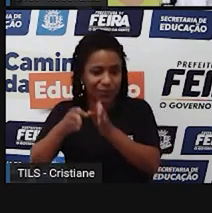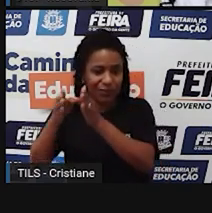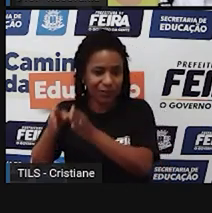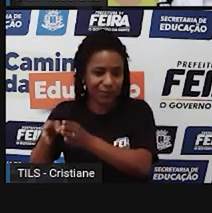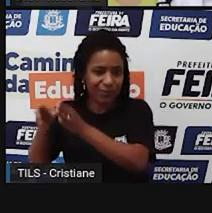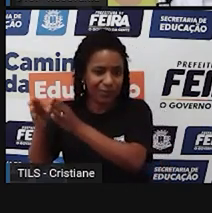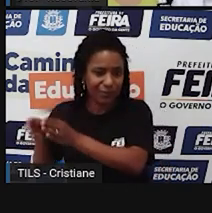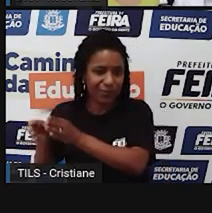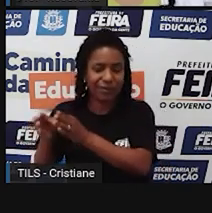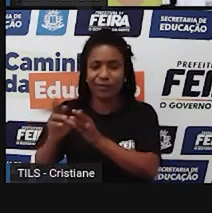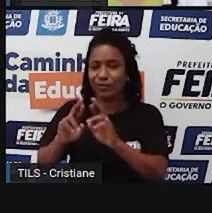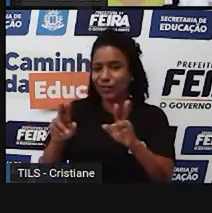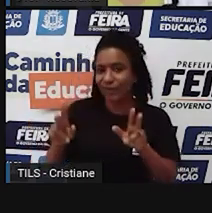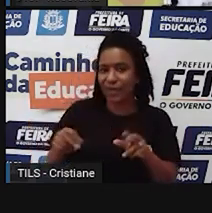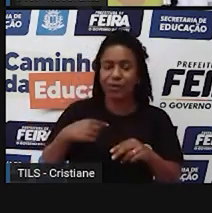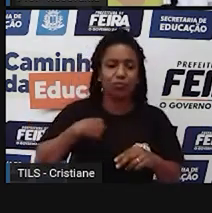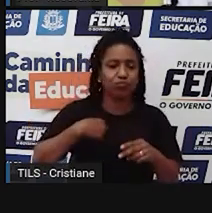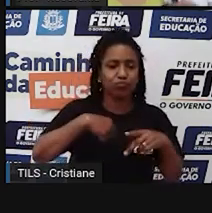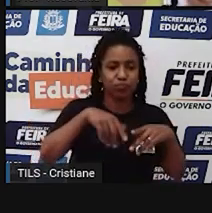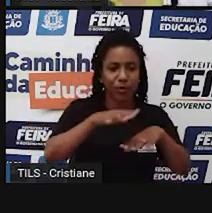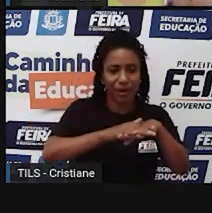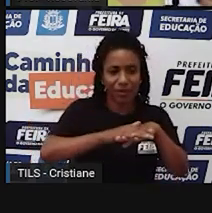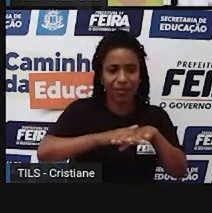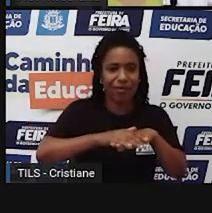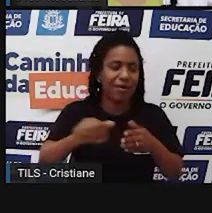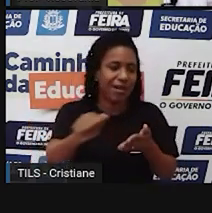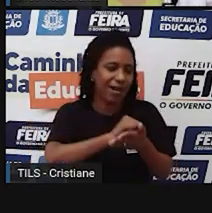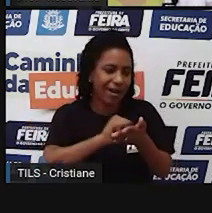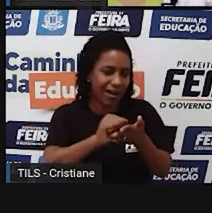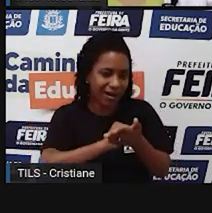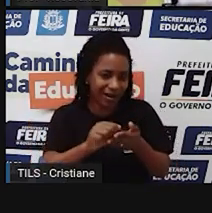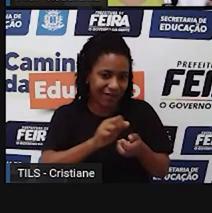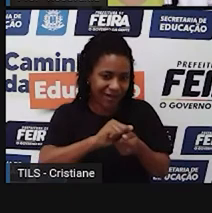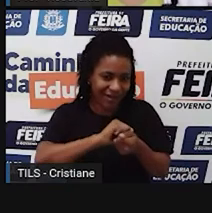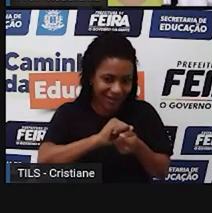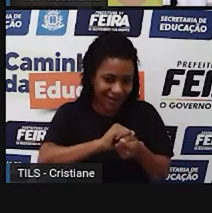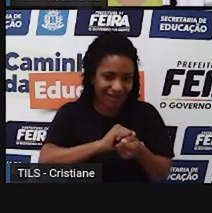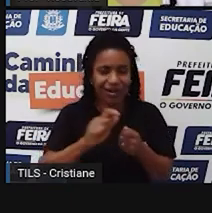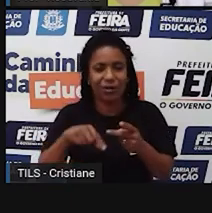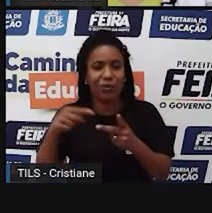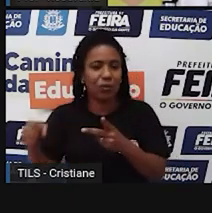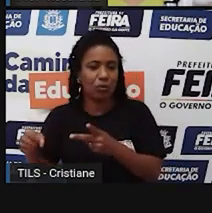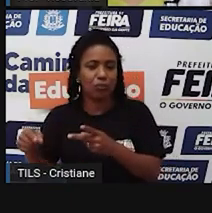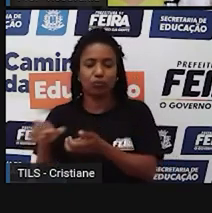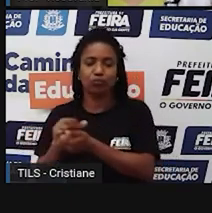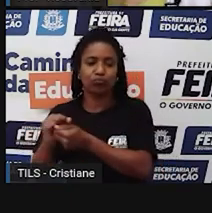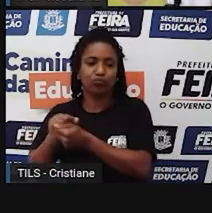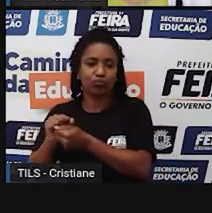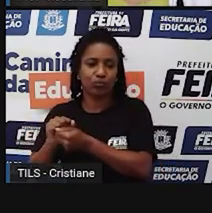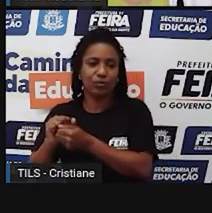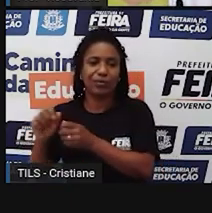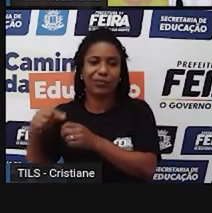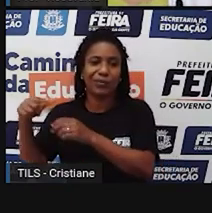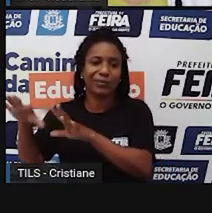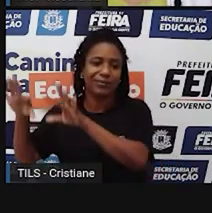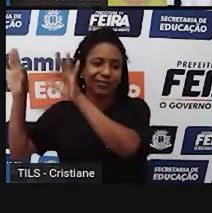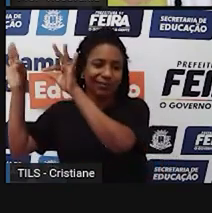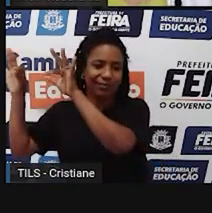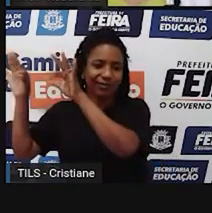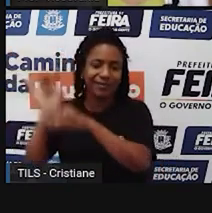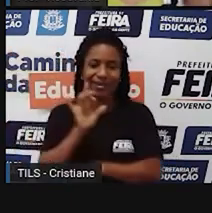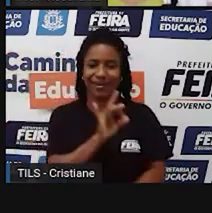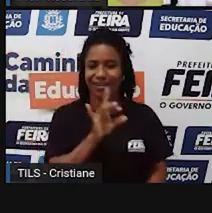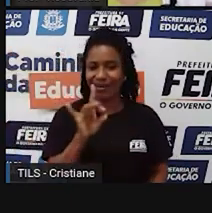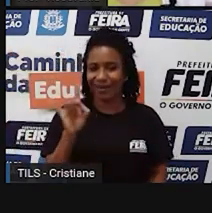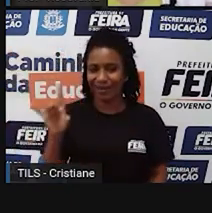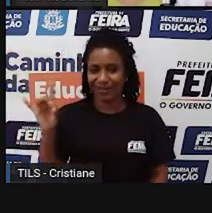outro está enxugando, outro está guardando. São atividades simples, mas dentro de uma indústria, uns só botam na